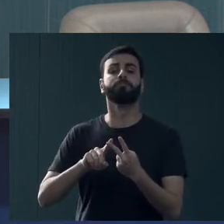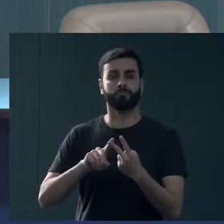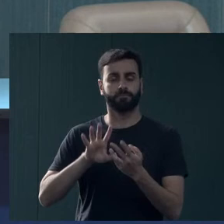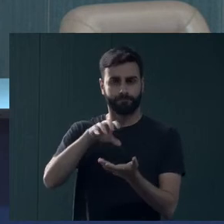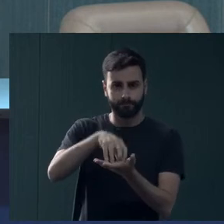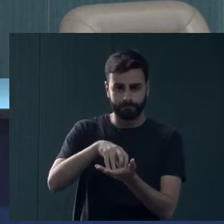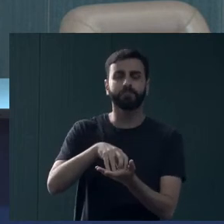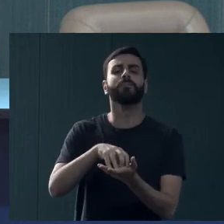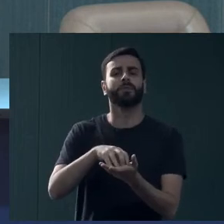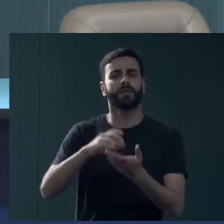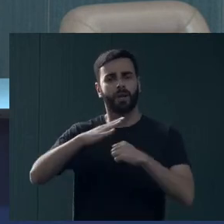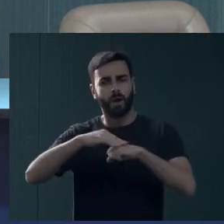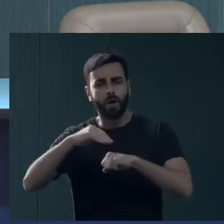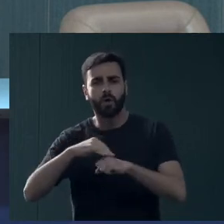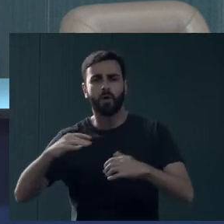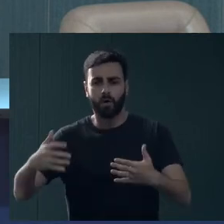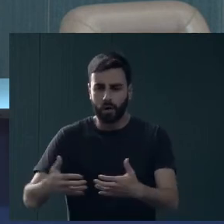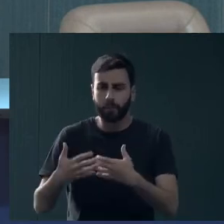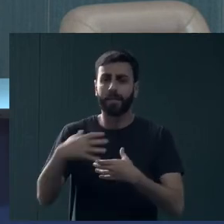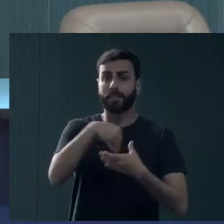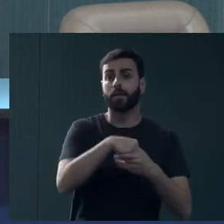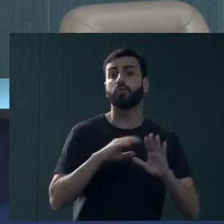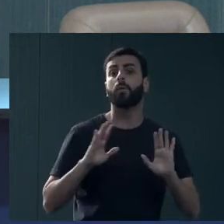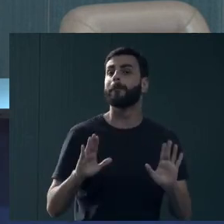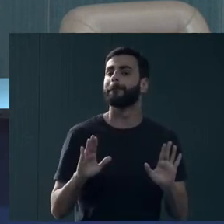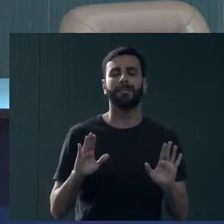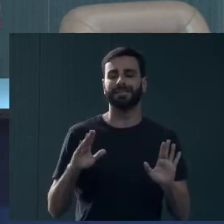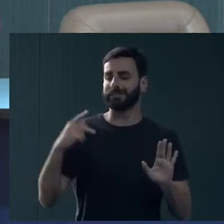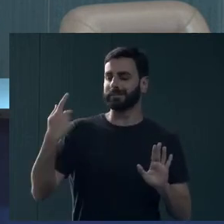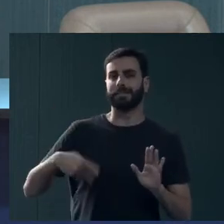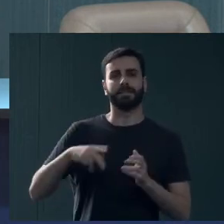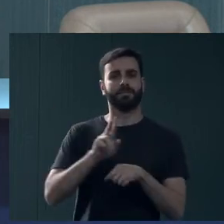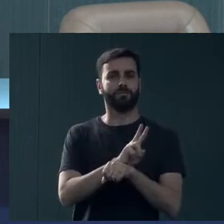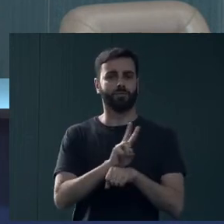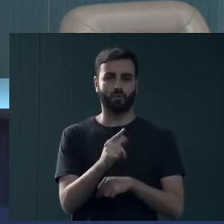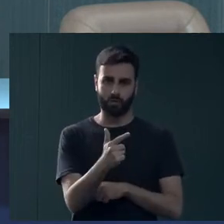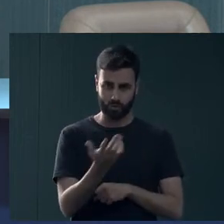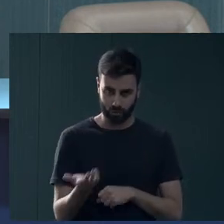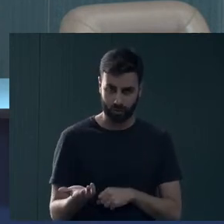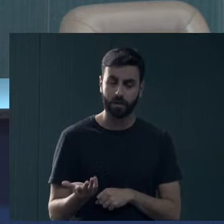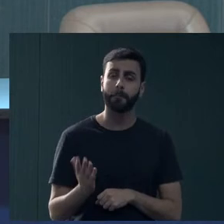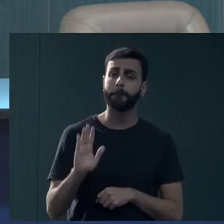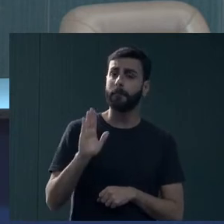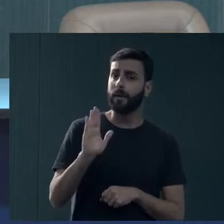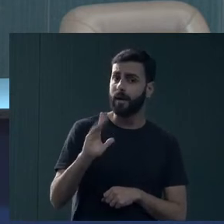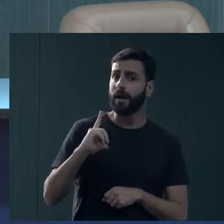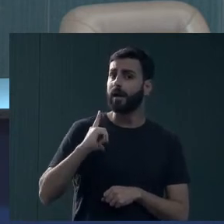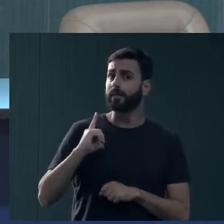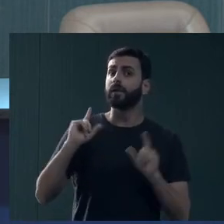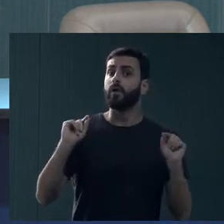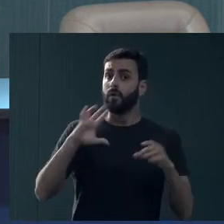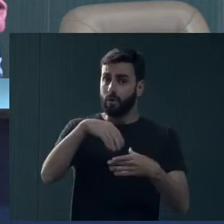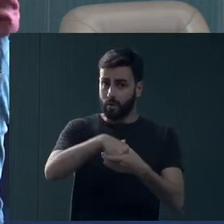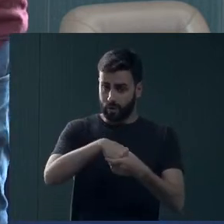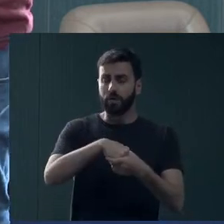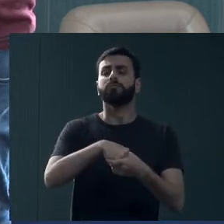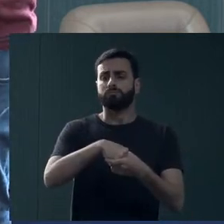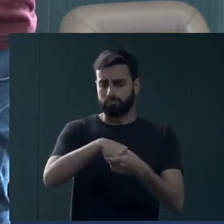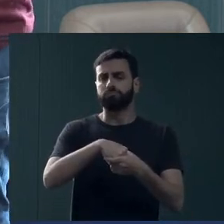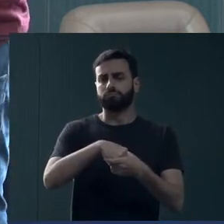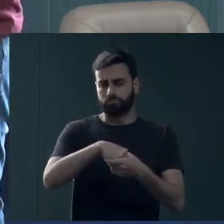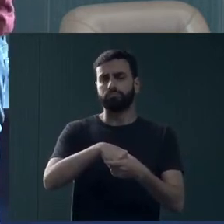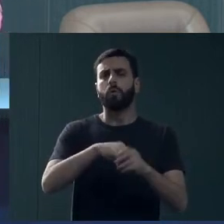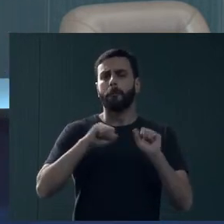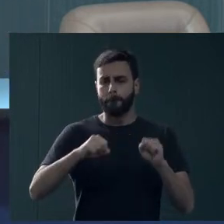de convivência, unidade de acolhimento, compõe a RAPES, mas a gente não tem disponível aqui em Viçosa. Mas nós temos os leitos de atenção integral,